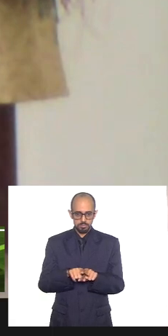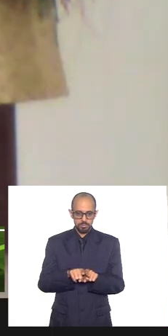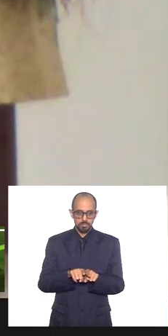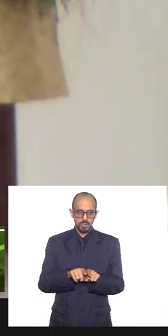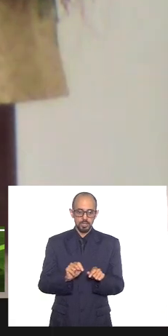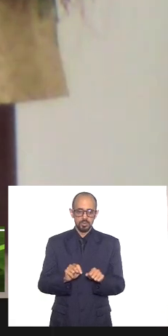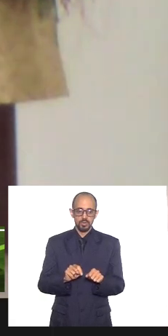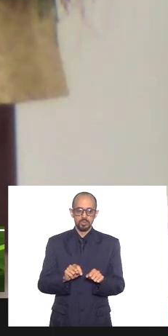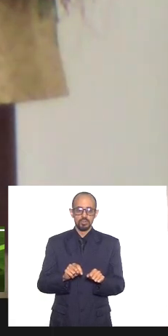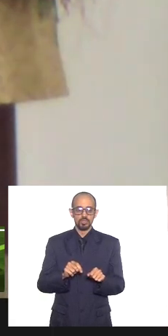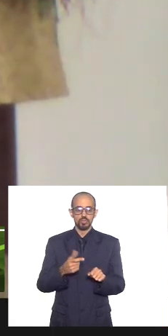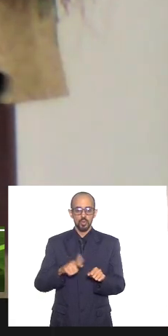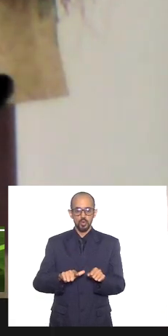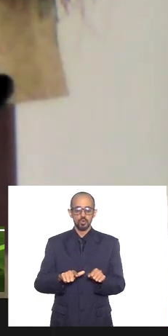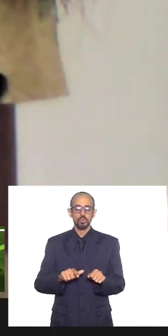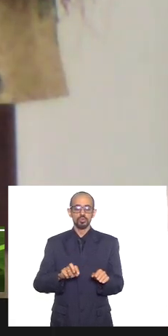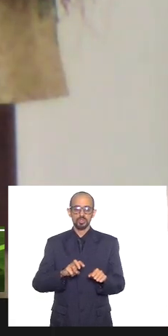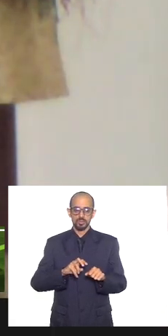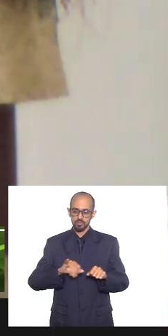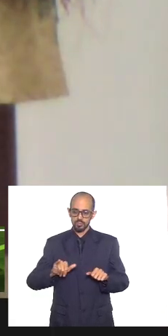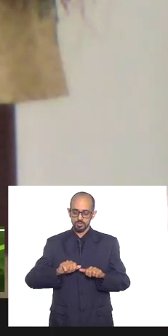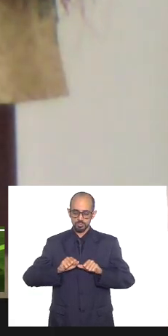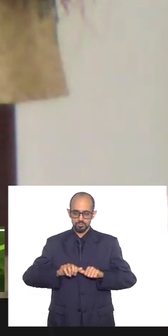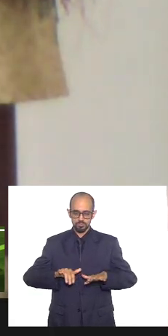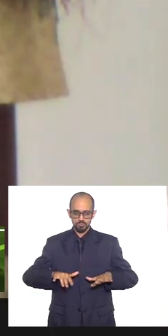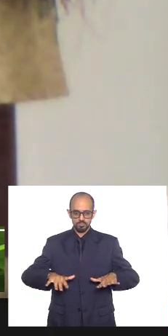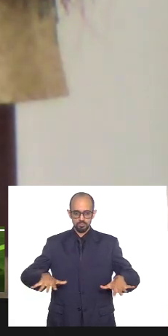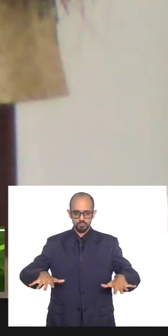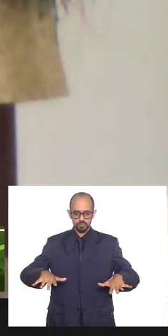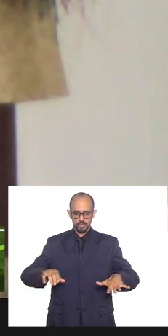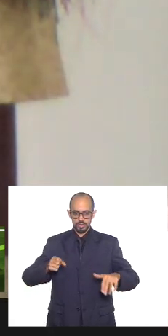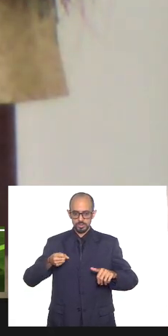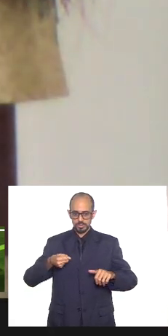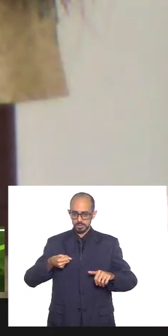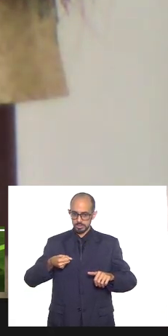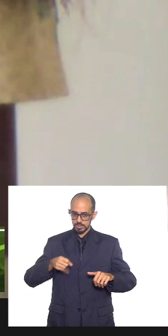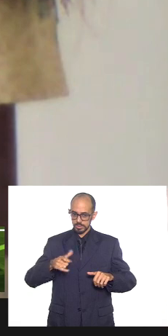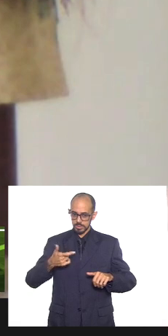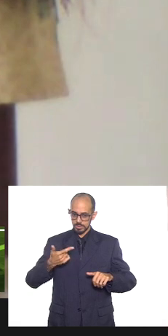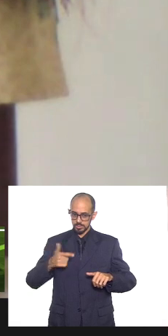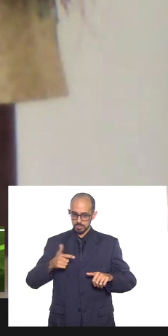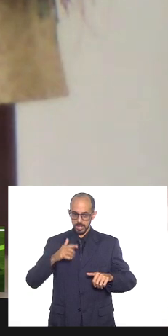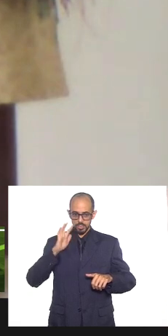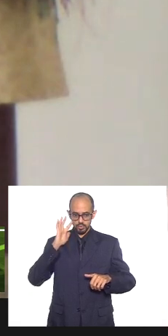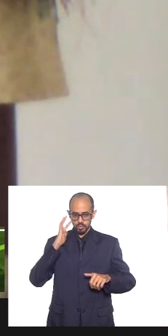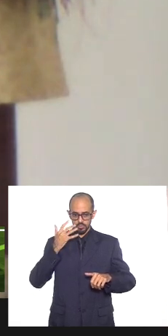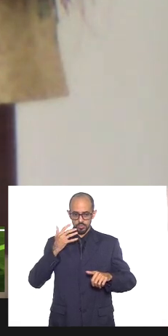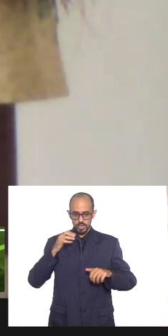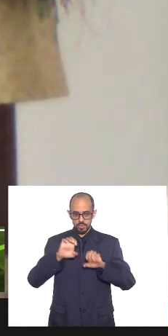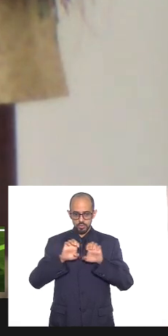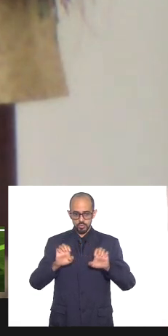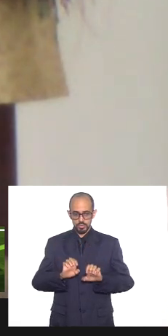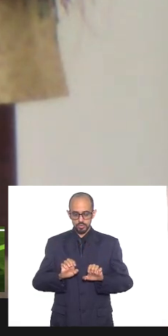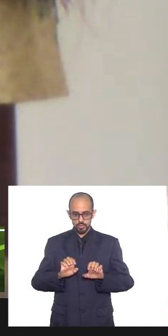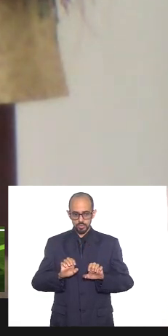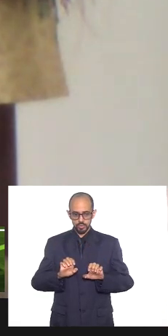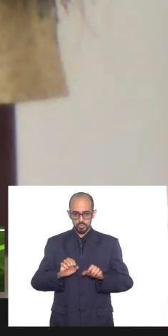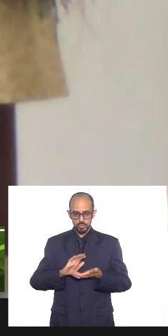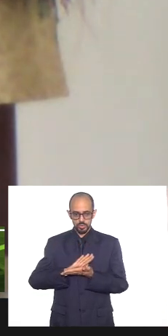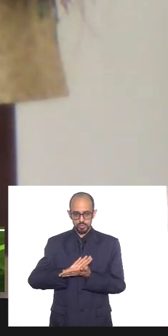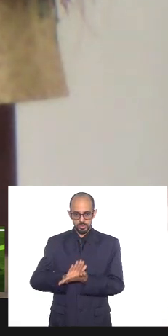não resolvendo a sua estrutura de opressão de ódio de discriminação